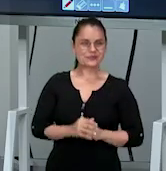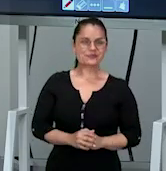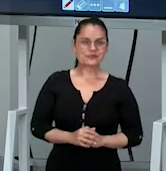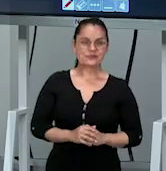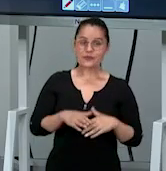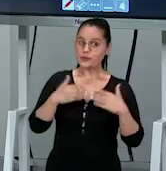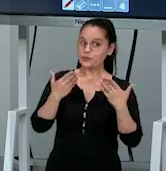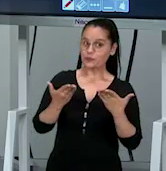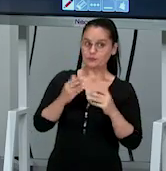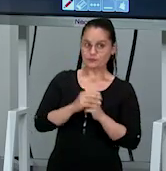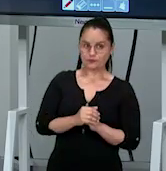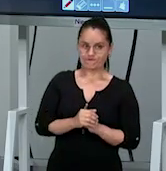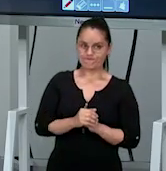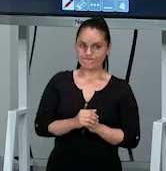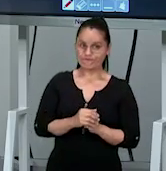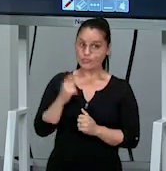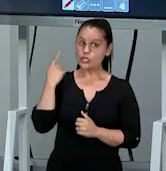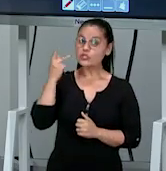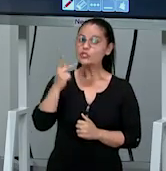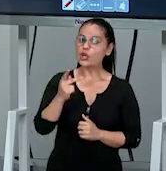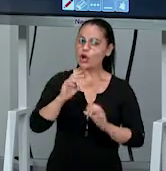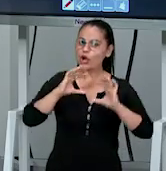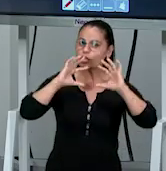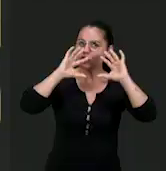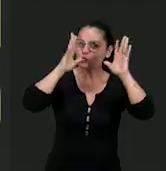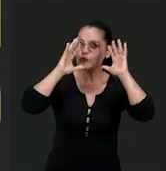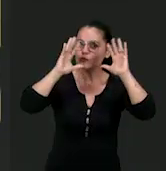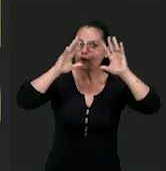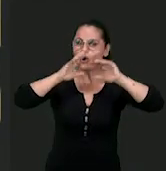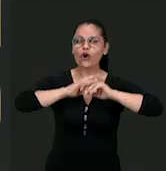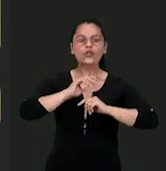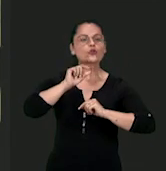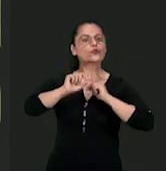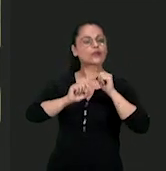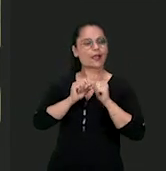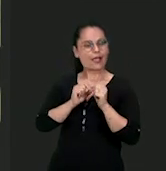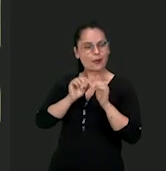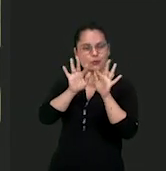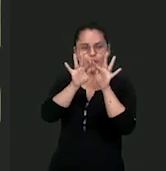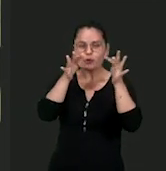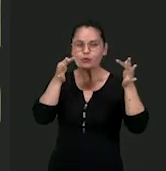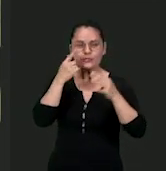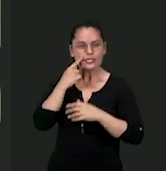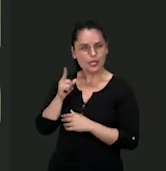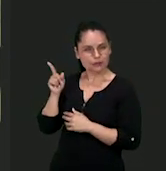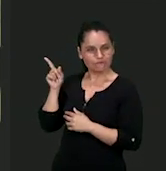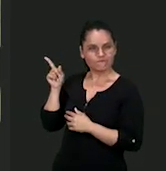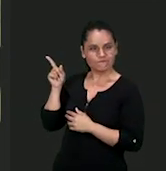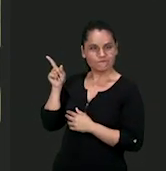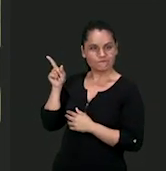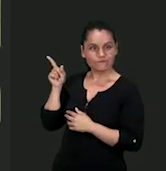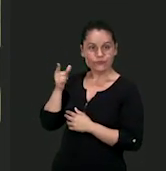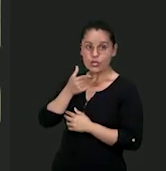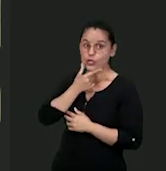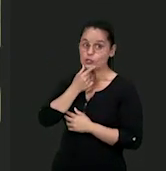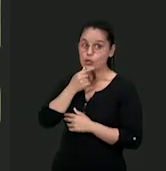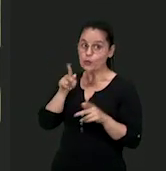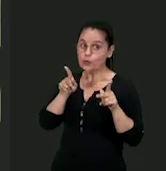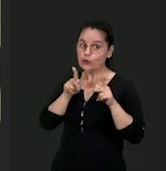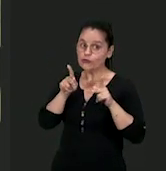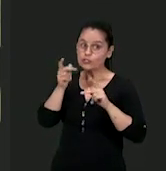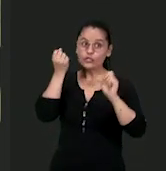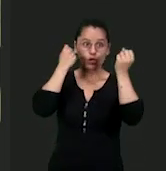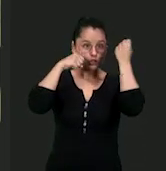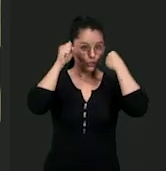Bom, vamos falar da história do vôlei então? A história do vôlei é muito simples. O vôleibol foi criado por esse professor de